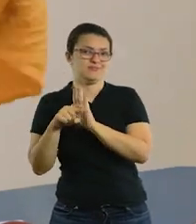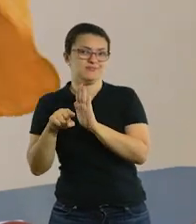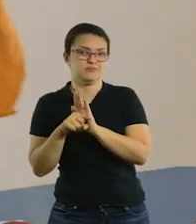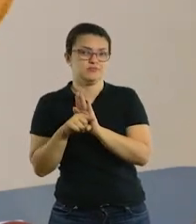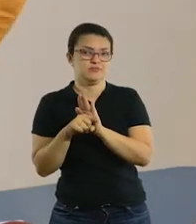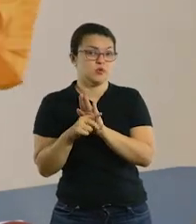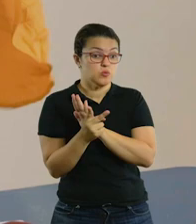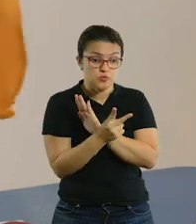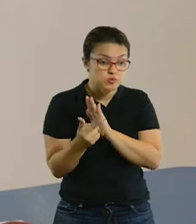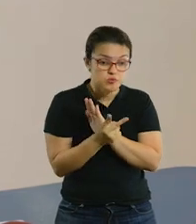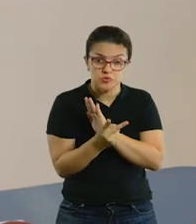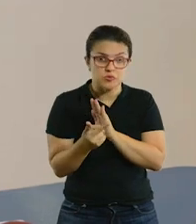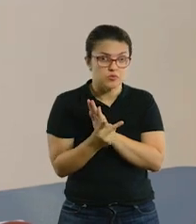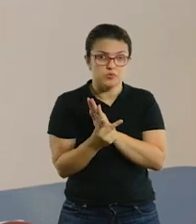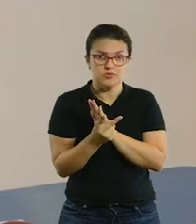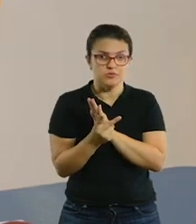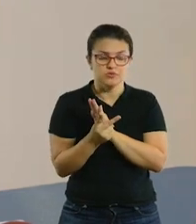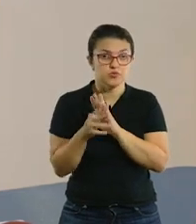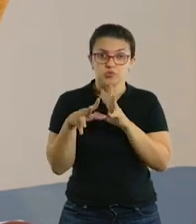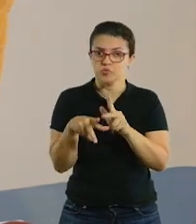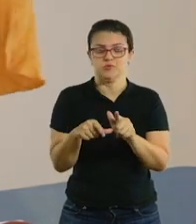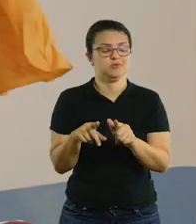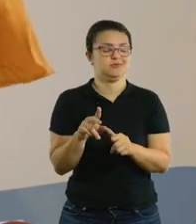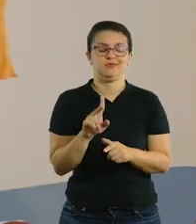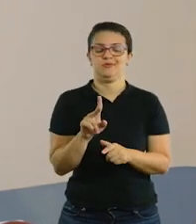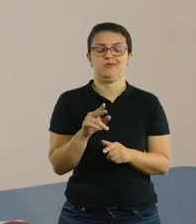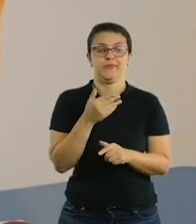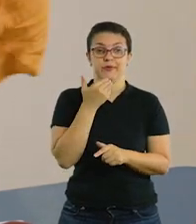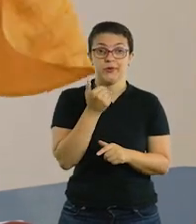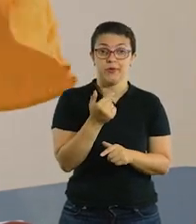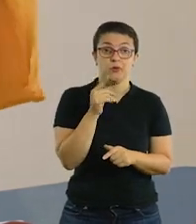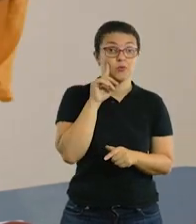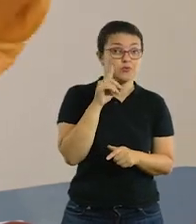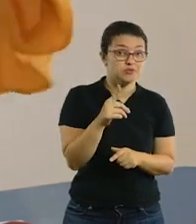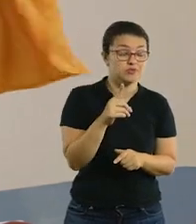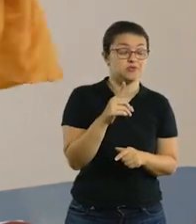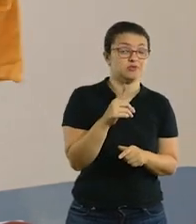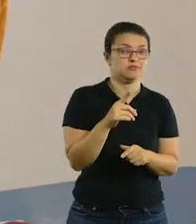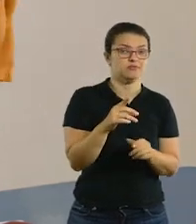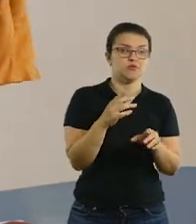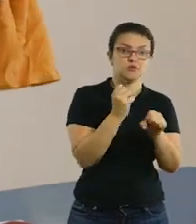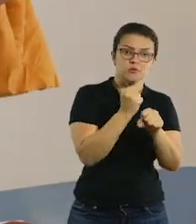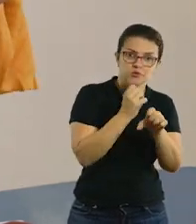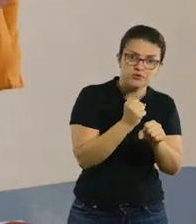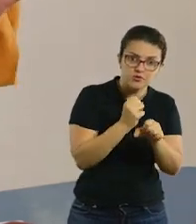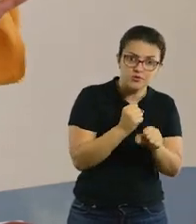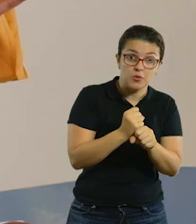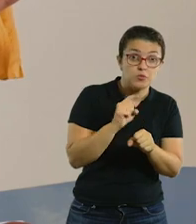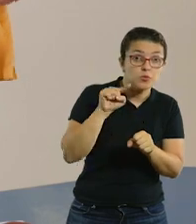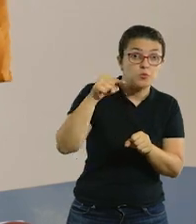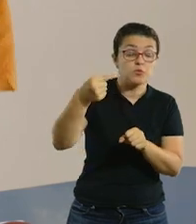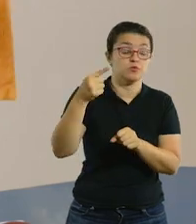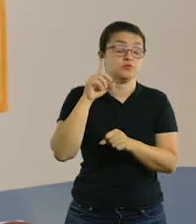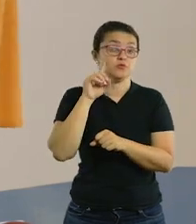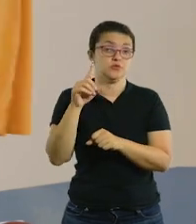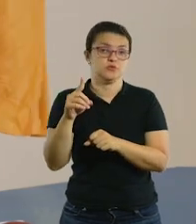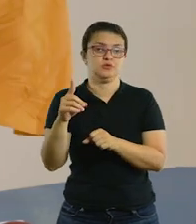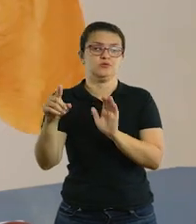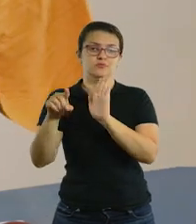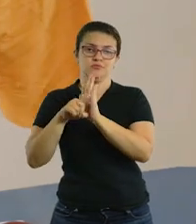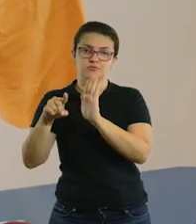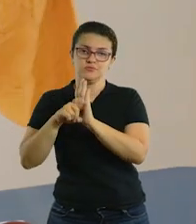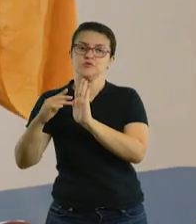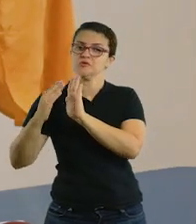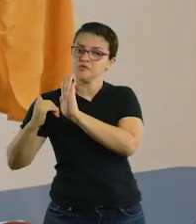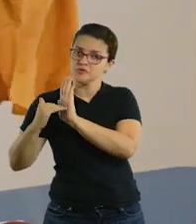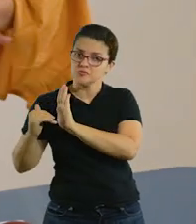faça os dois no mesmo momento alternando, porque isso pode confundir. Então, um dia você brinca fazendo continhas de somar e no outro dia